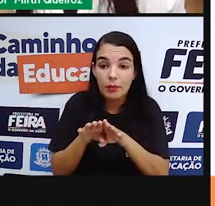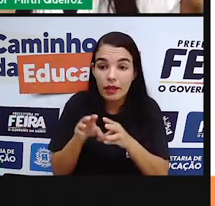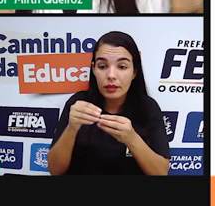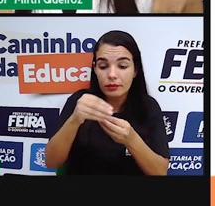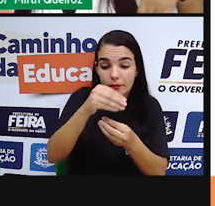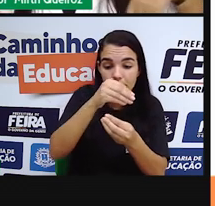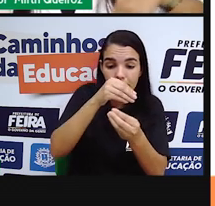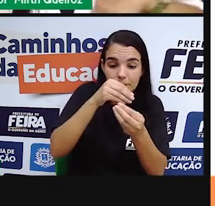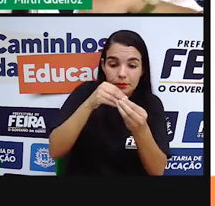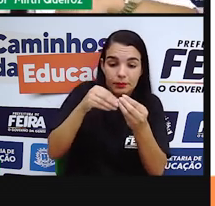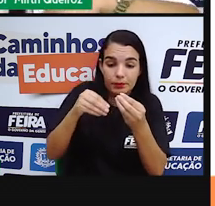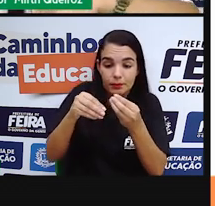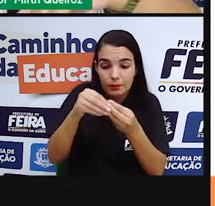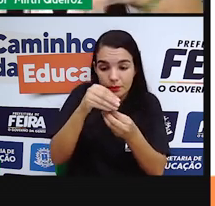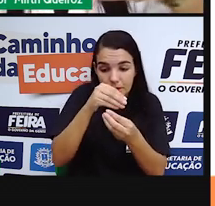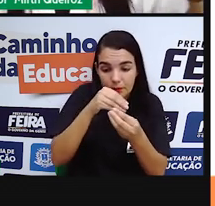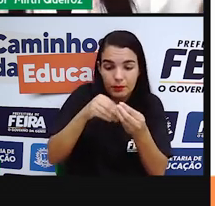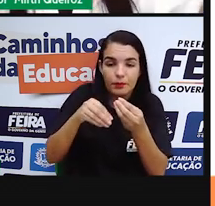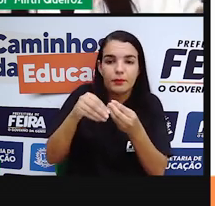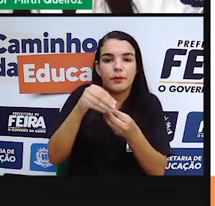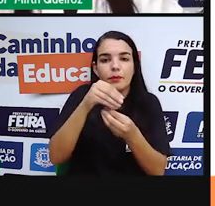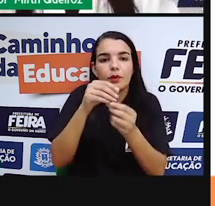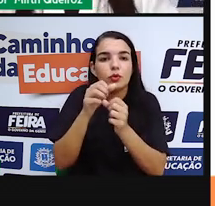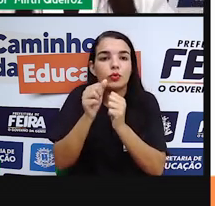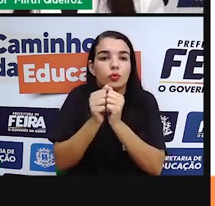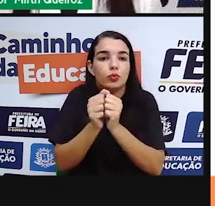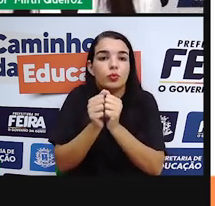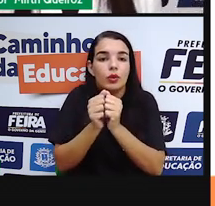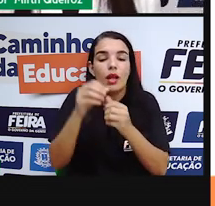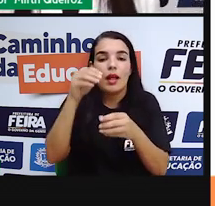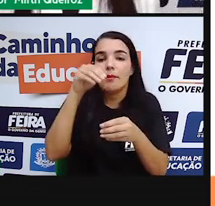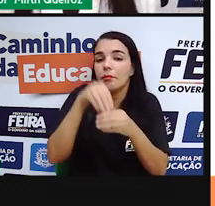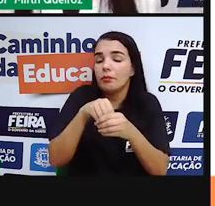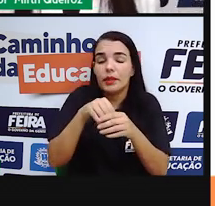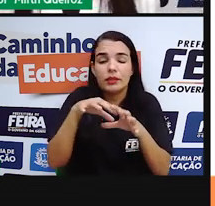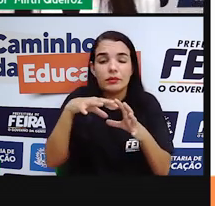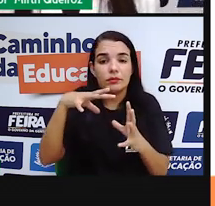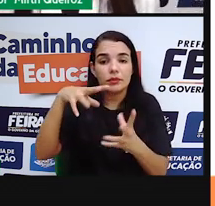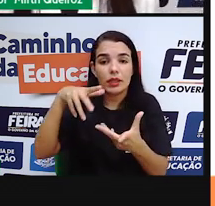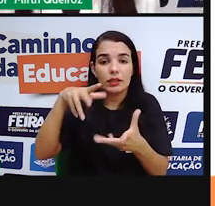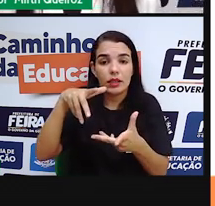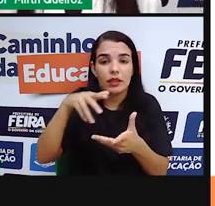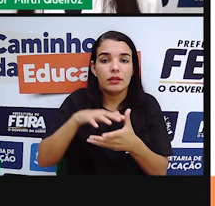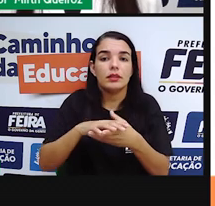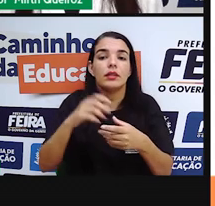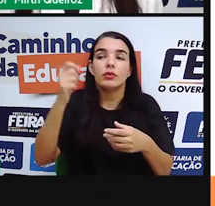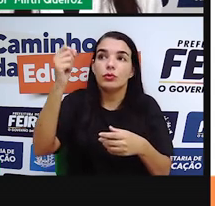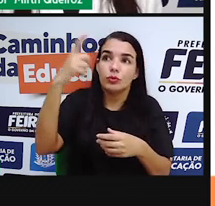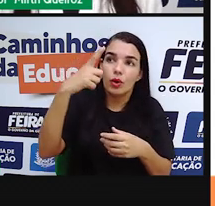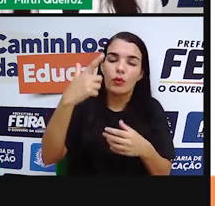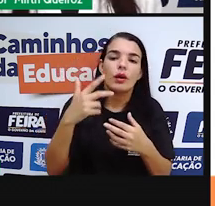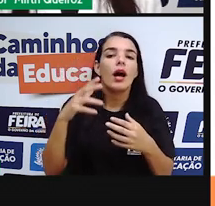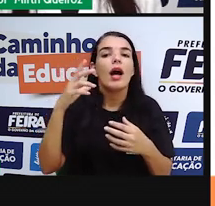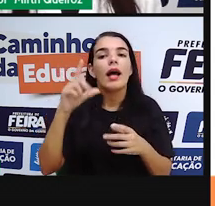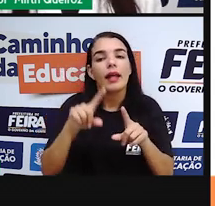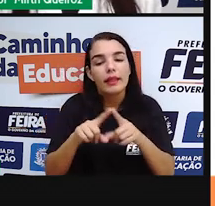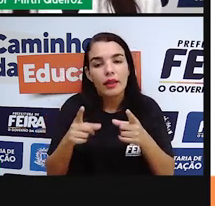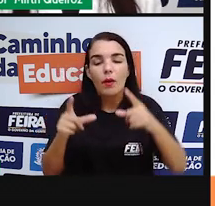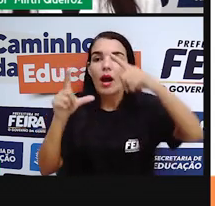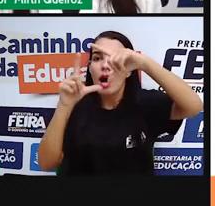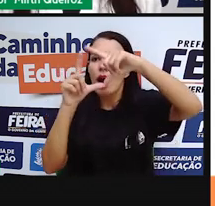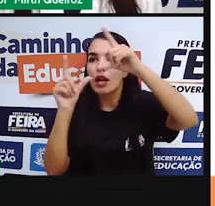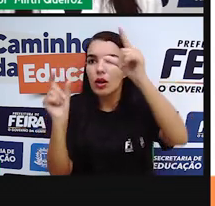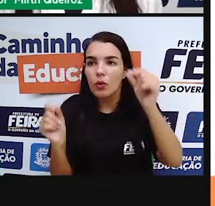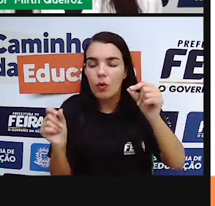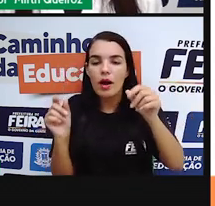de quê? De translação, que é o movimento em torno do Sol. A Lua faz a mesma coisa. Ela faz o movimento